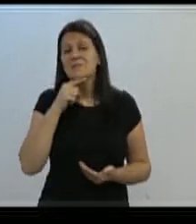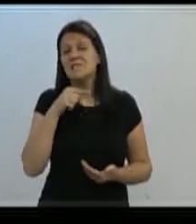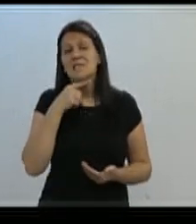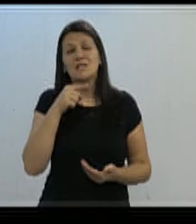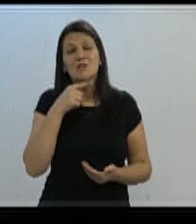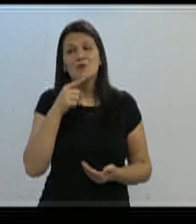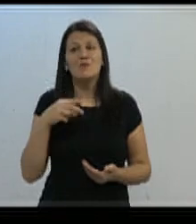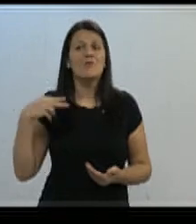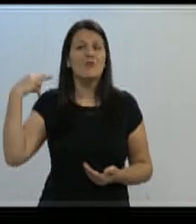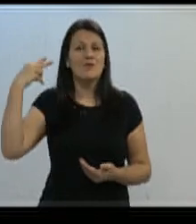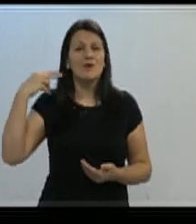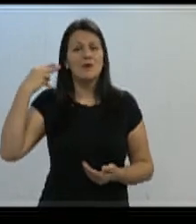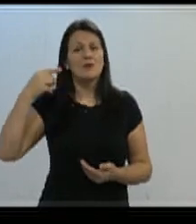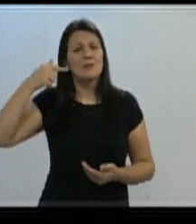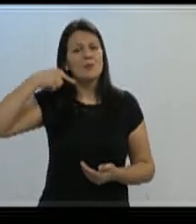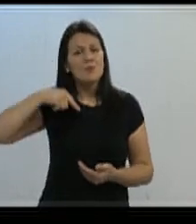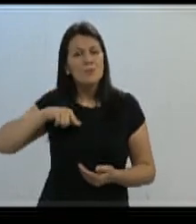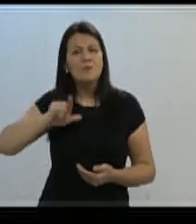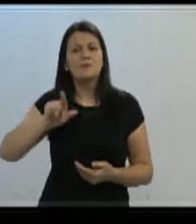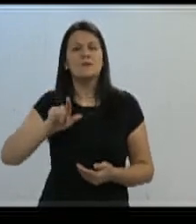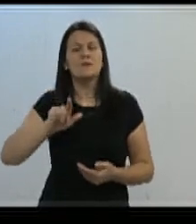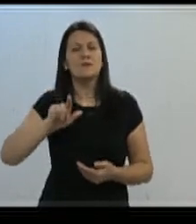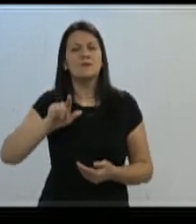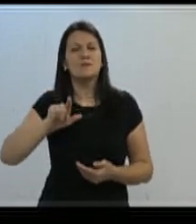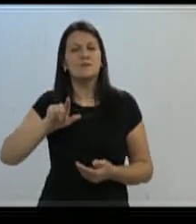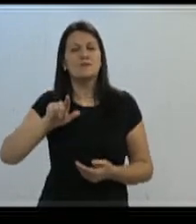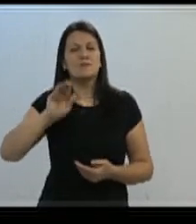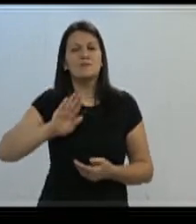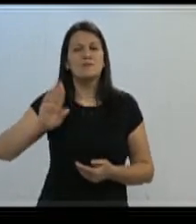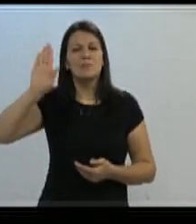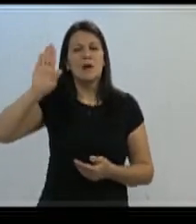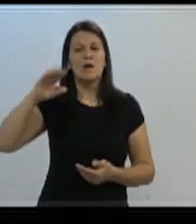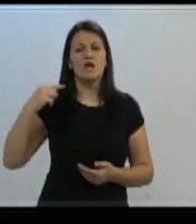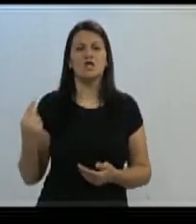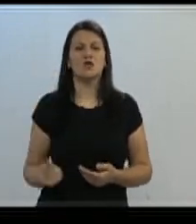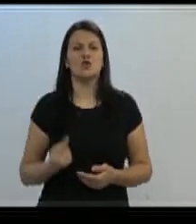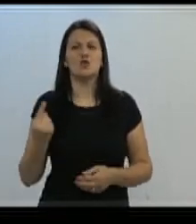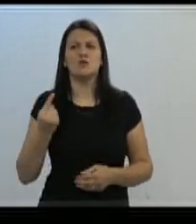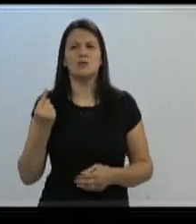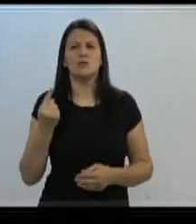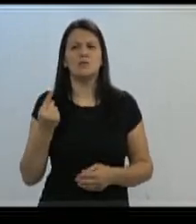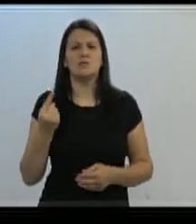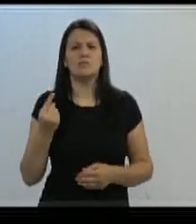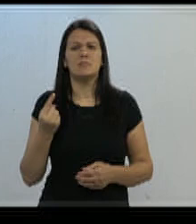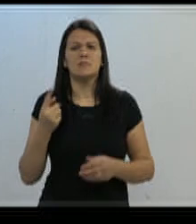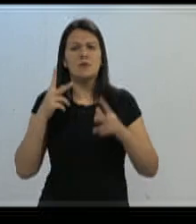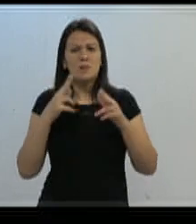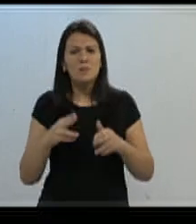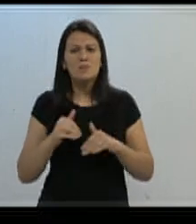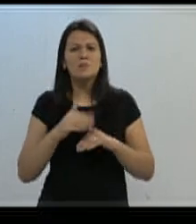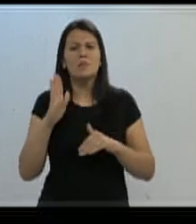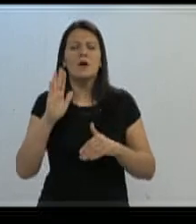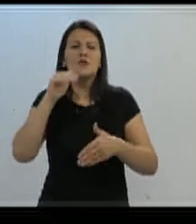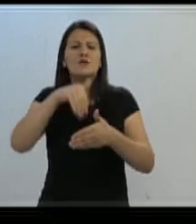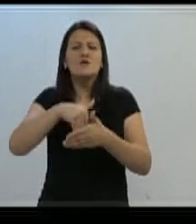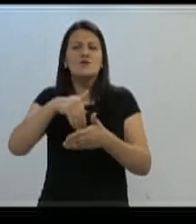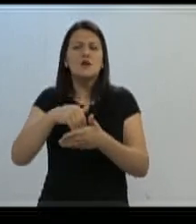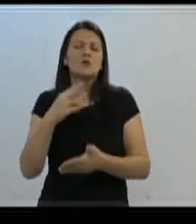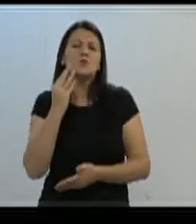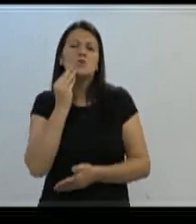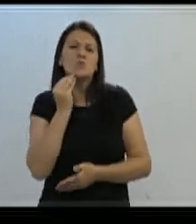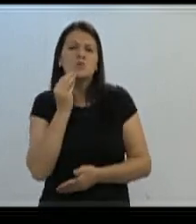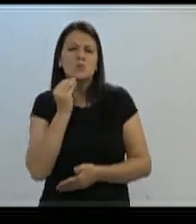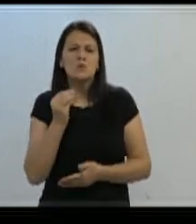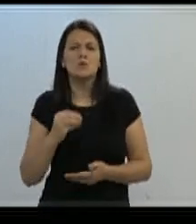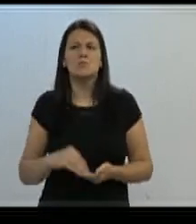conseguiu se eleger sozinho nessa legislatura. Nem mesmo o mais votado, o vereador Bruno Cunha, nosso colega, no